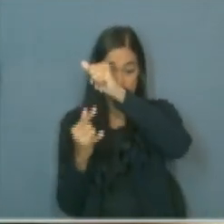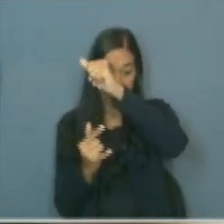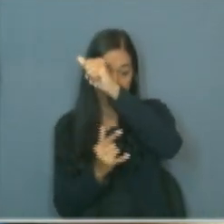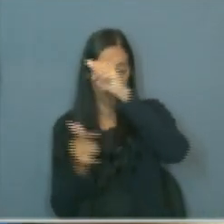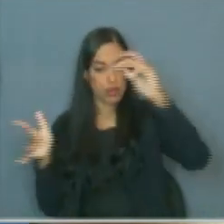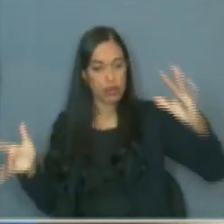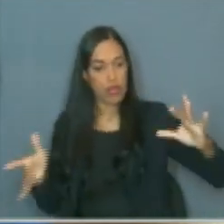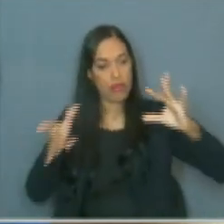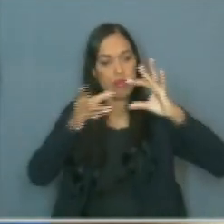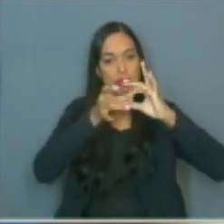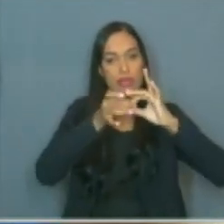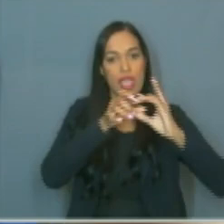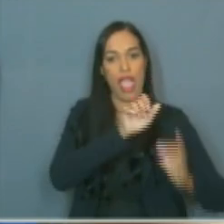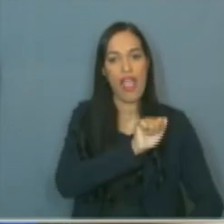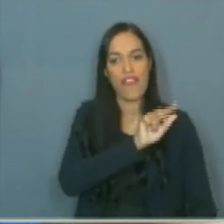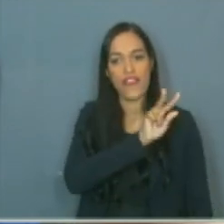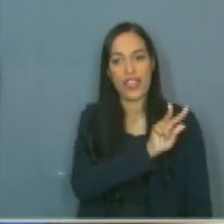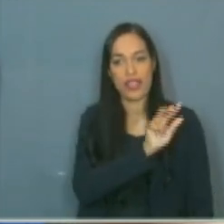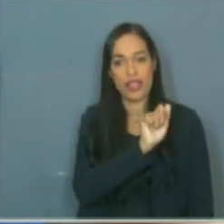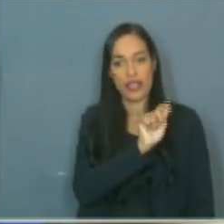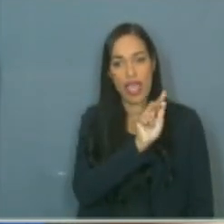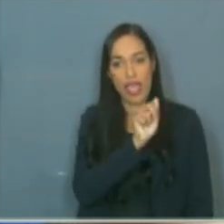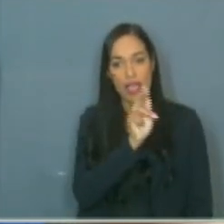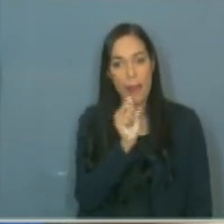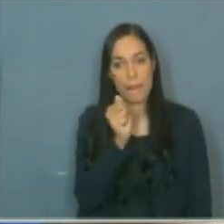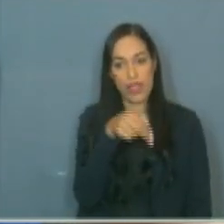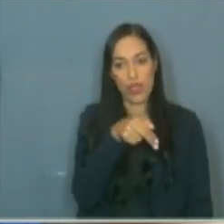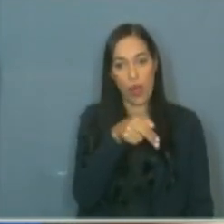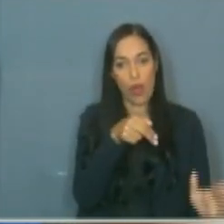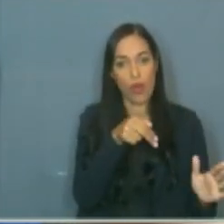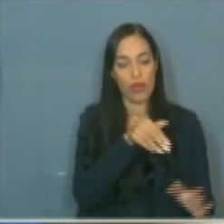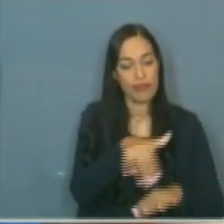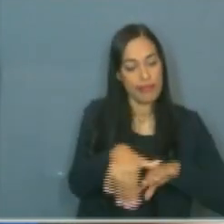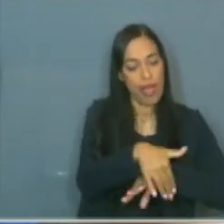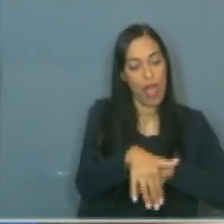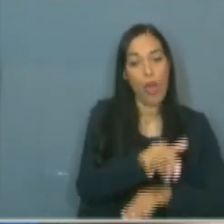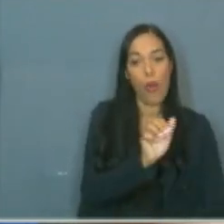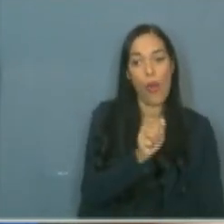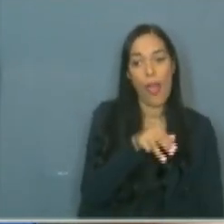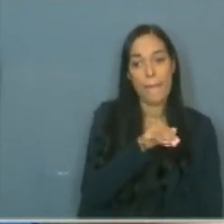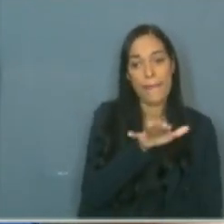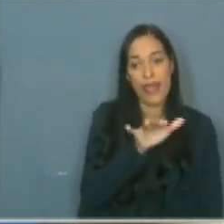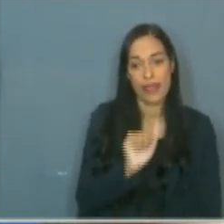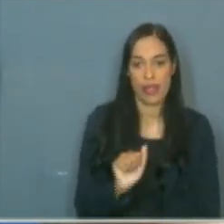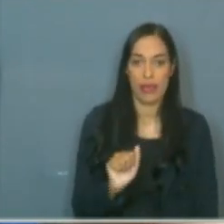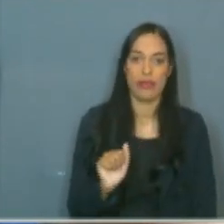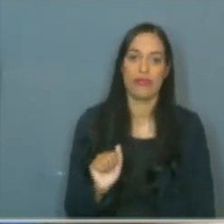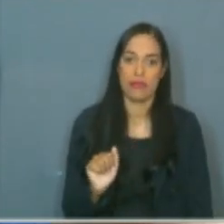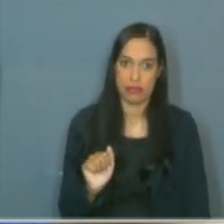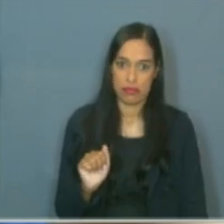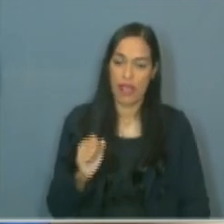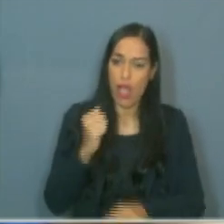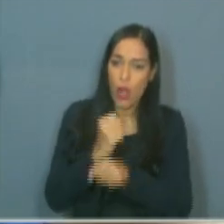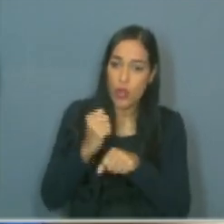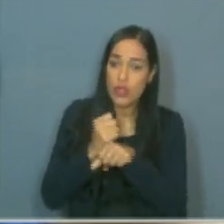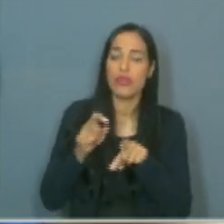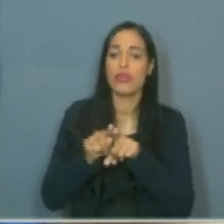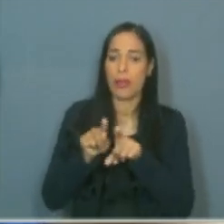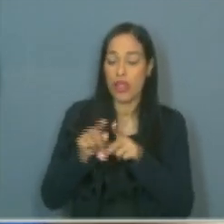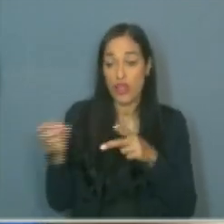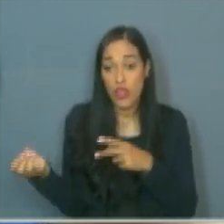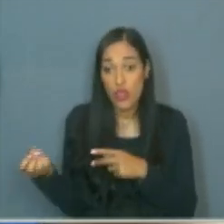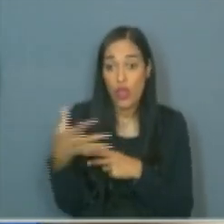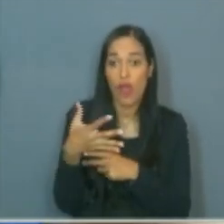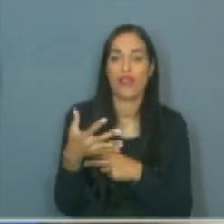Agamenó Magalhães, na altura da Rua Amélia, também é mais um exemplo. Além da construção das